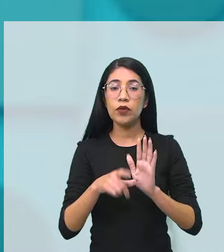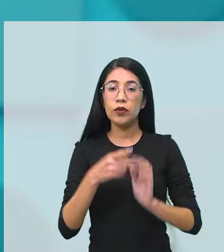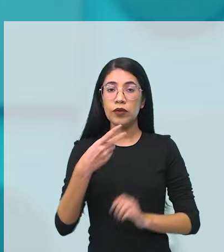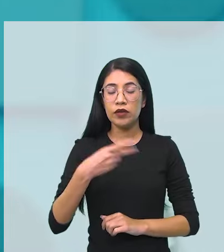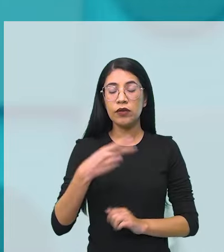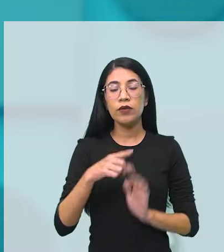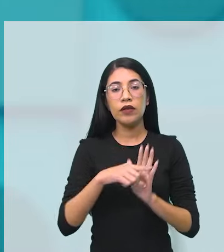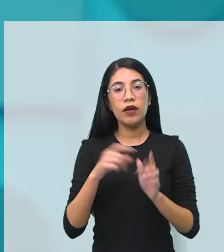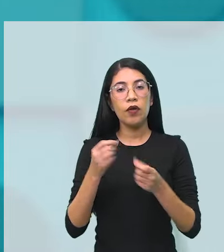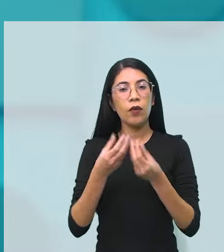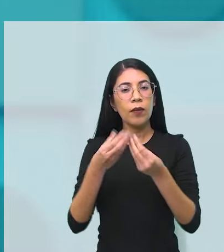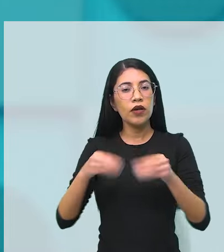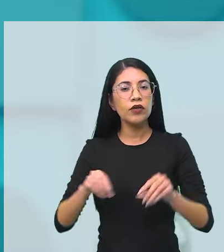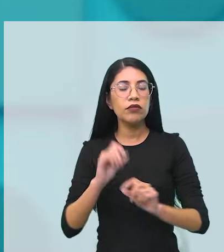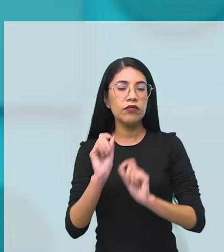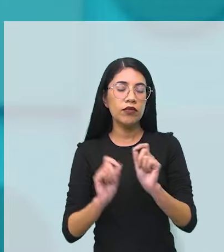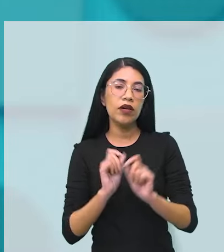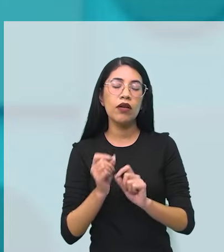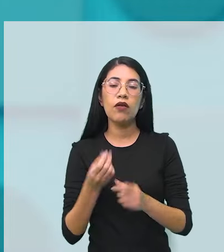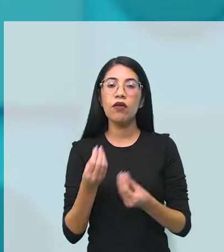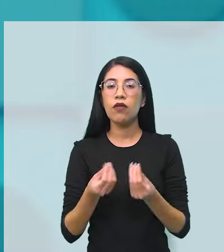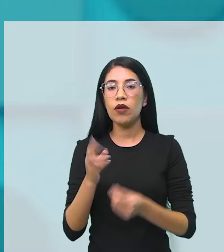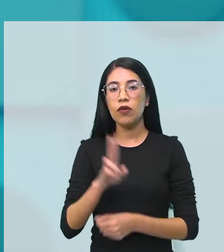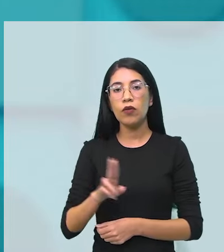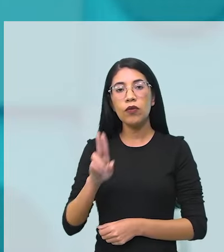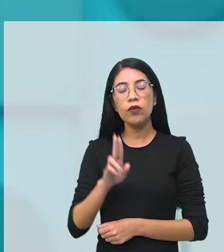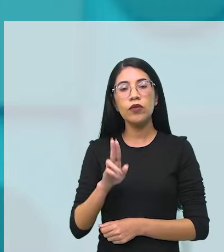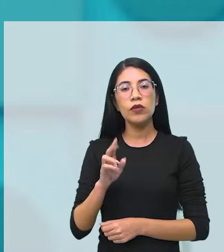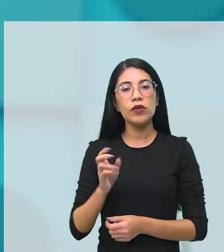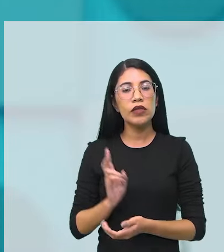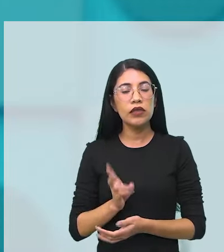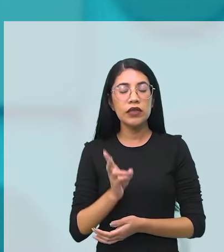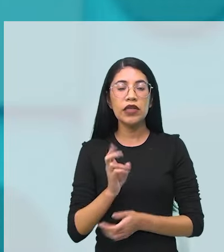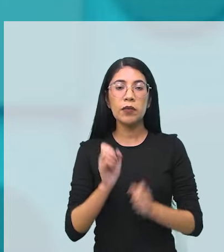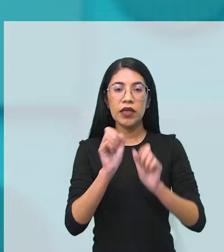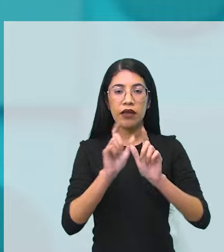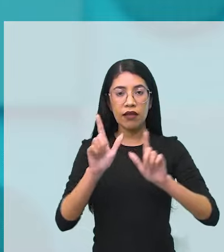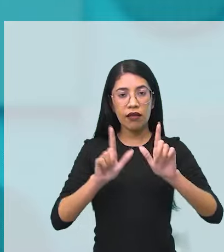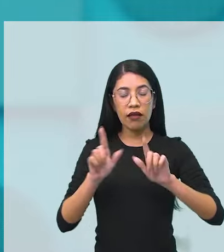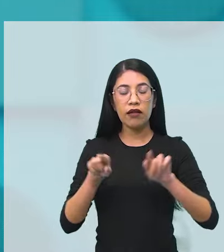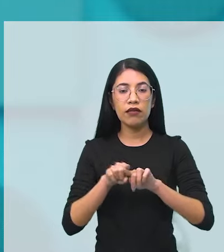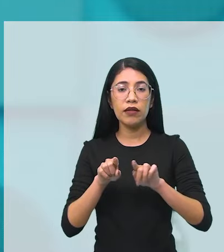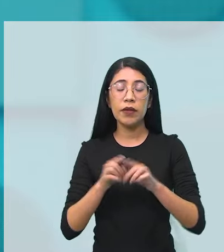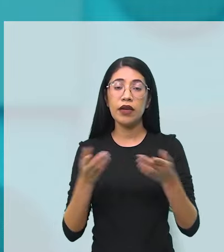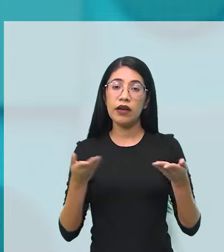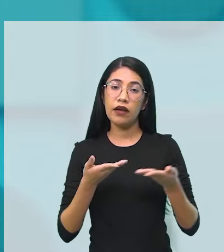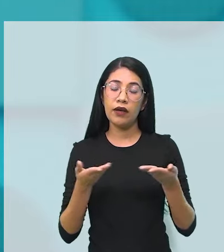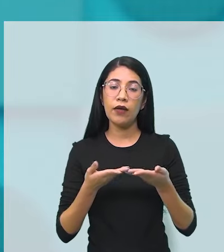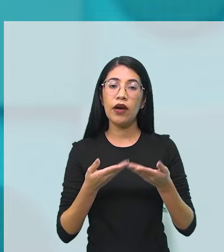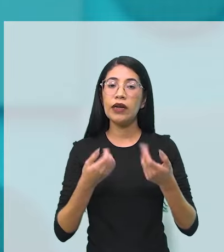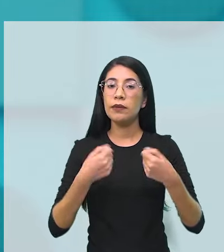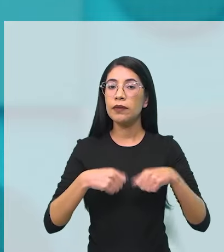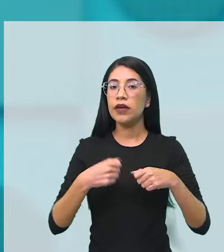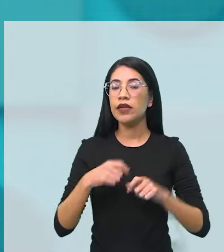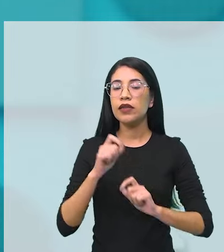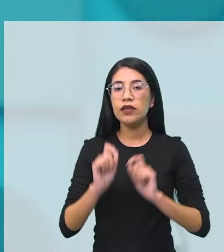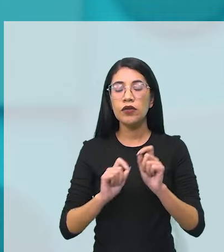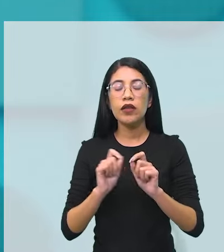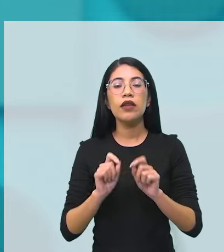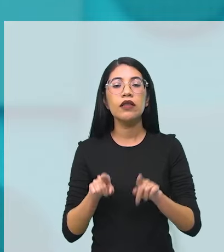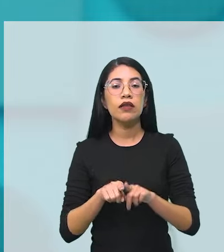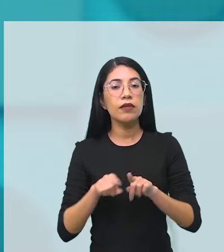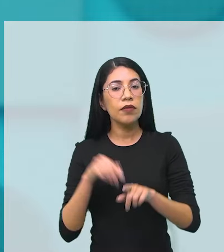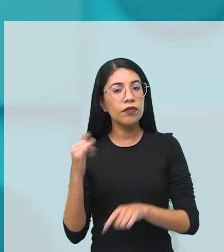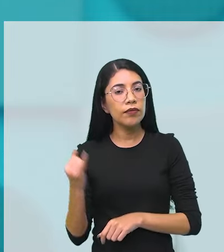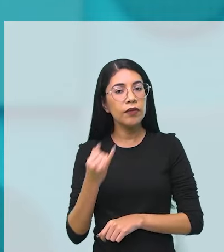prejudica, né? O fato de você estar muito ali frente às telas. E agora ele vem falando o que é necessário, o que é importante.